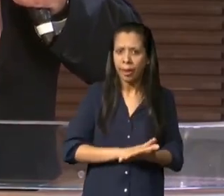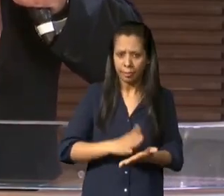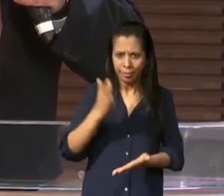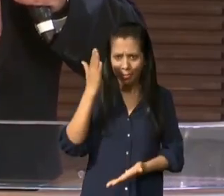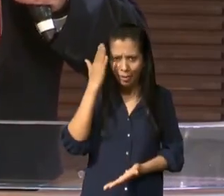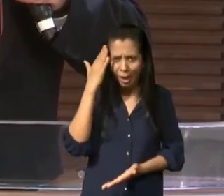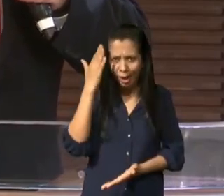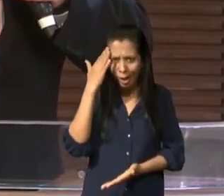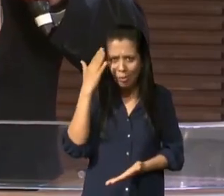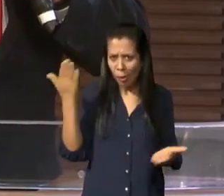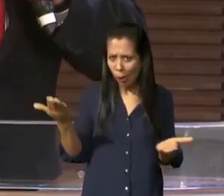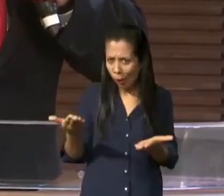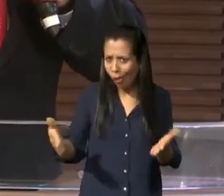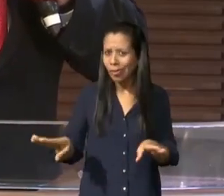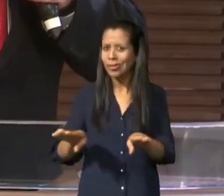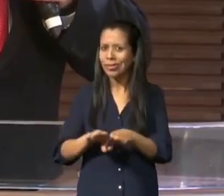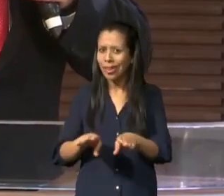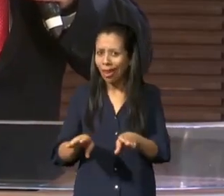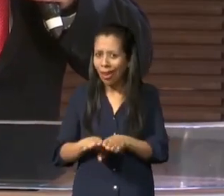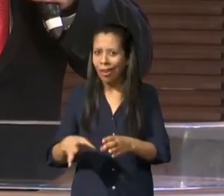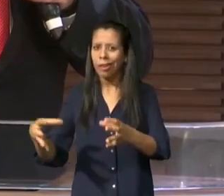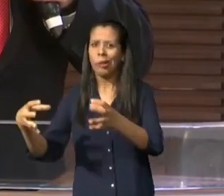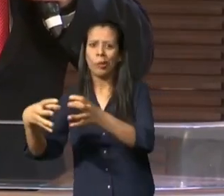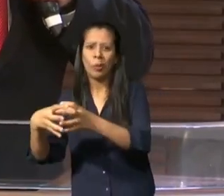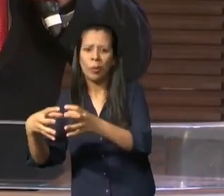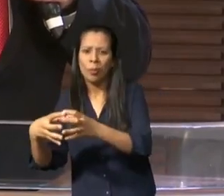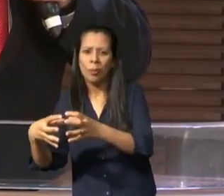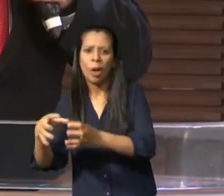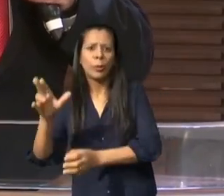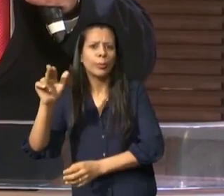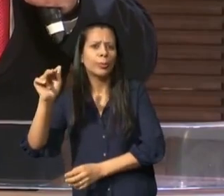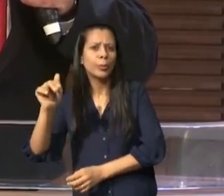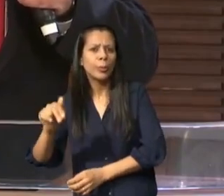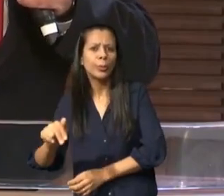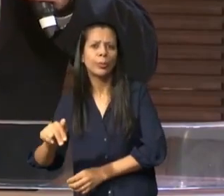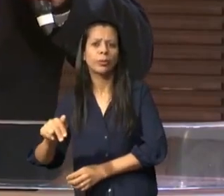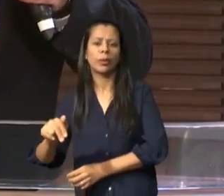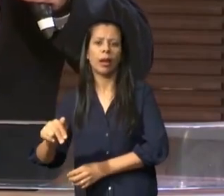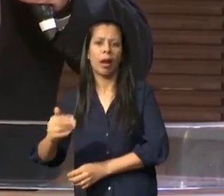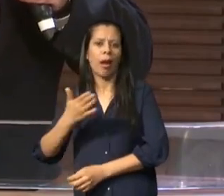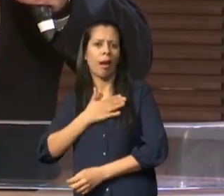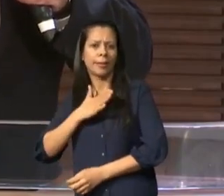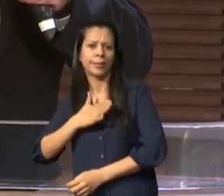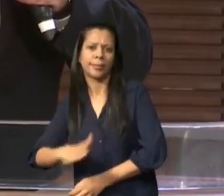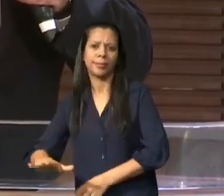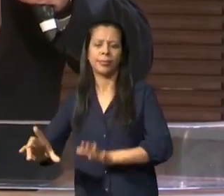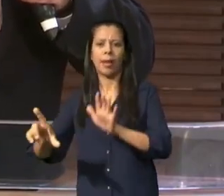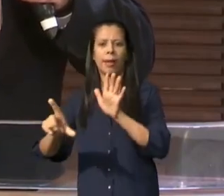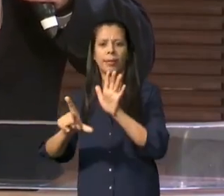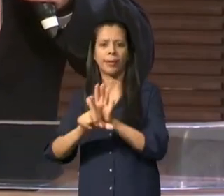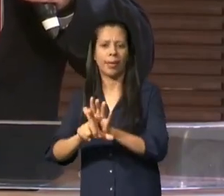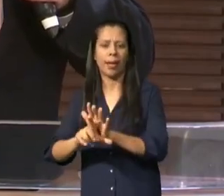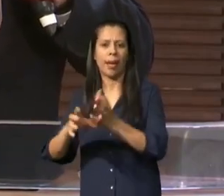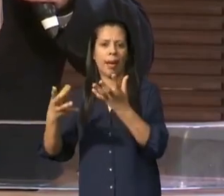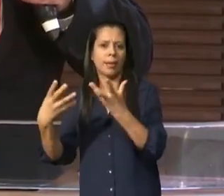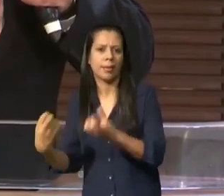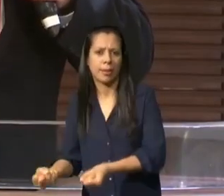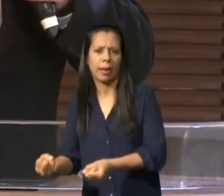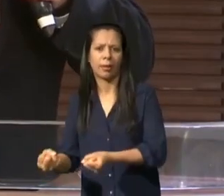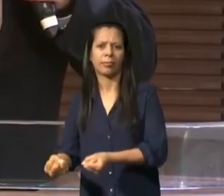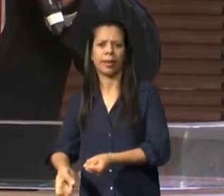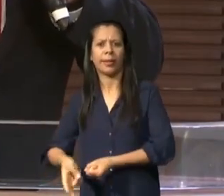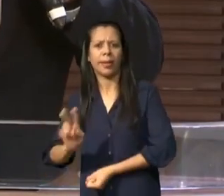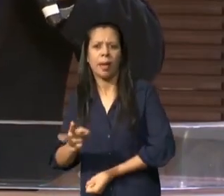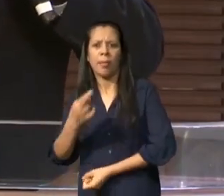acontecer para criar motivo para depois dizer aquilo que pensa e na maioria das vezes dizer aquilo que é